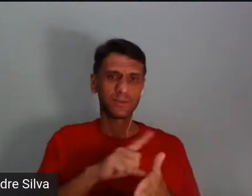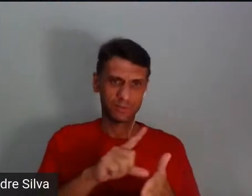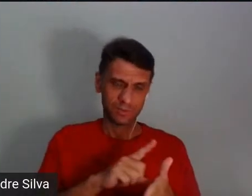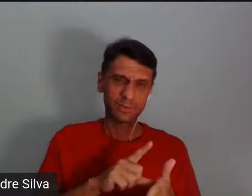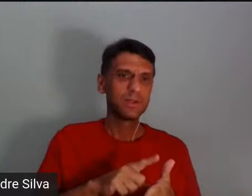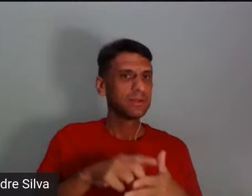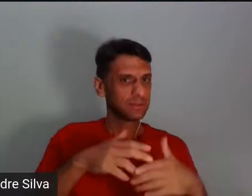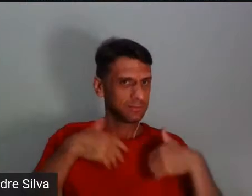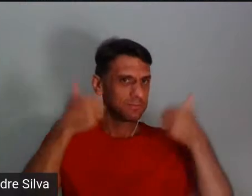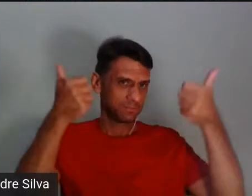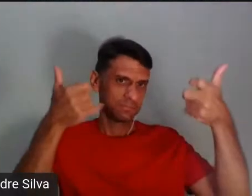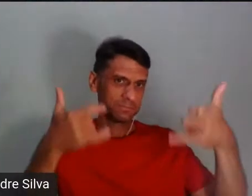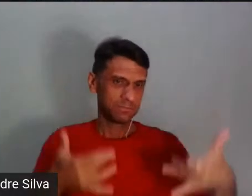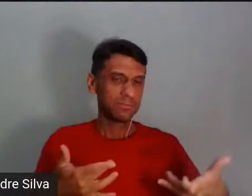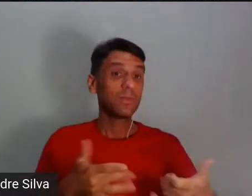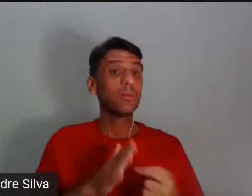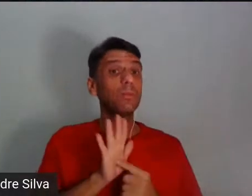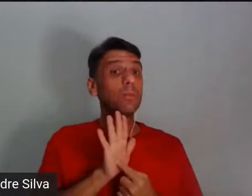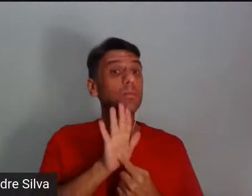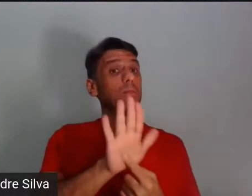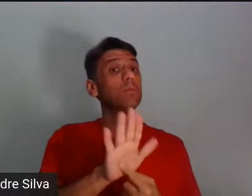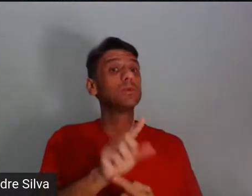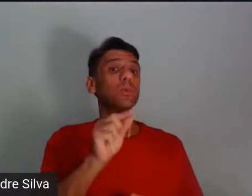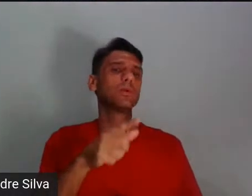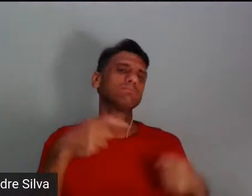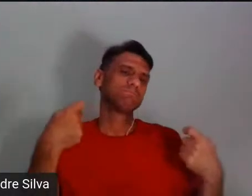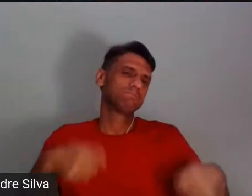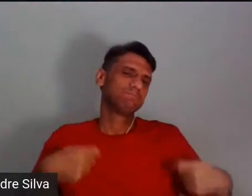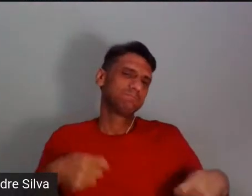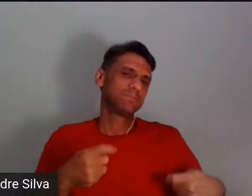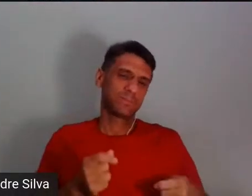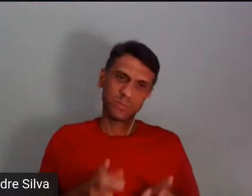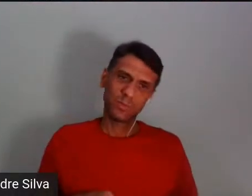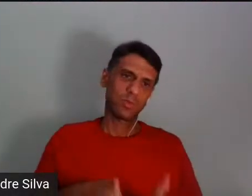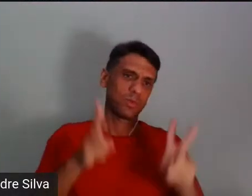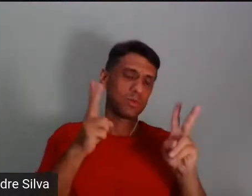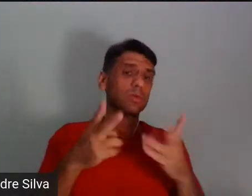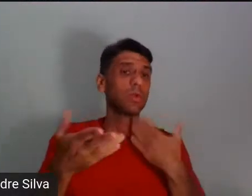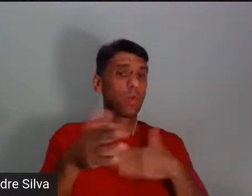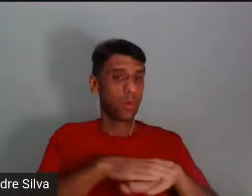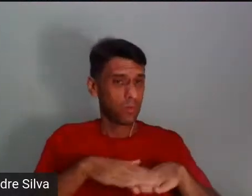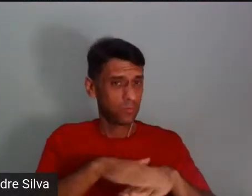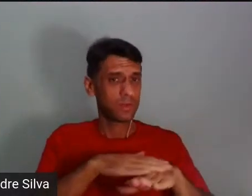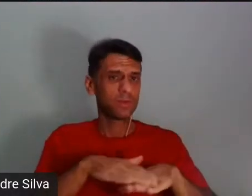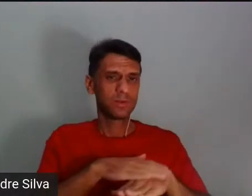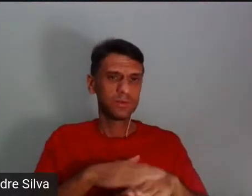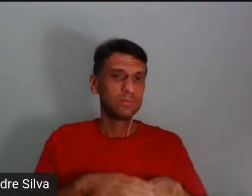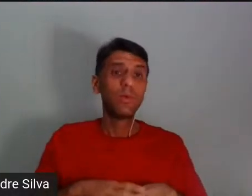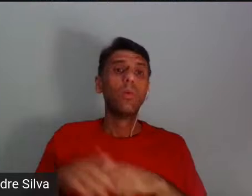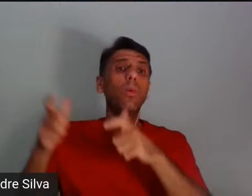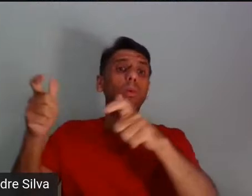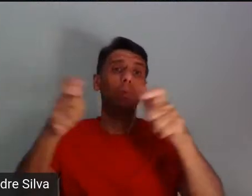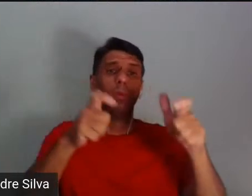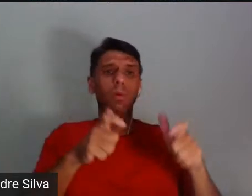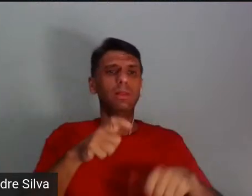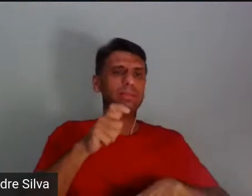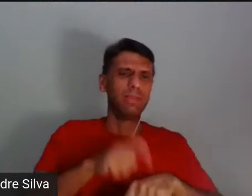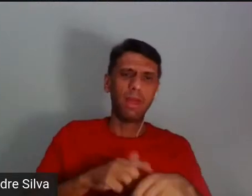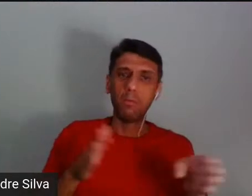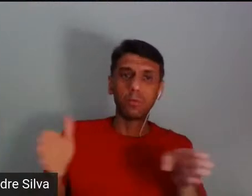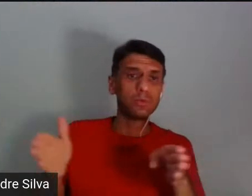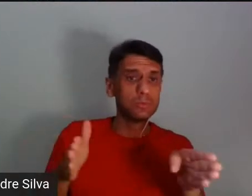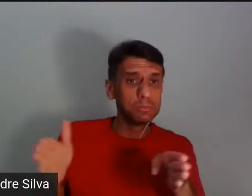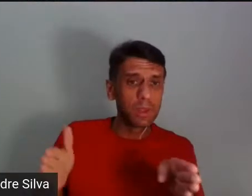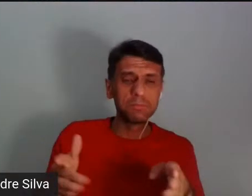também, só apontam da necessidade que a gente tem de continuar a conversa em algum outro tempo, espaço,